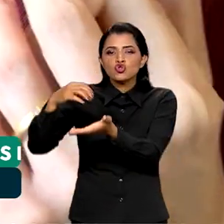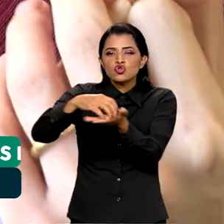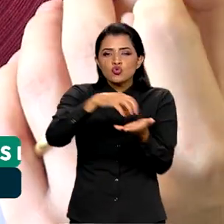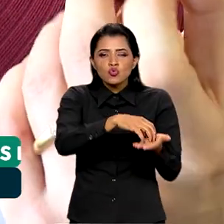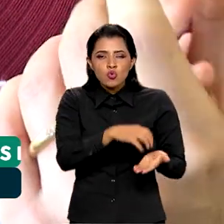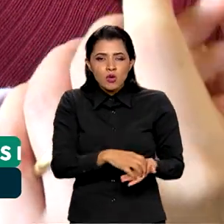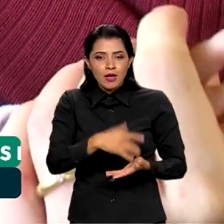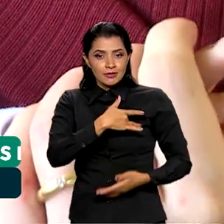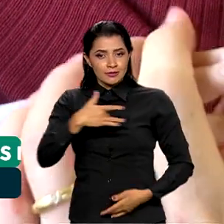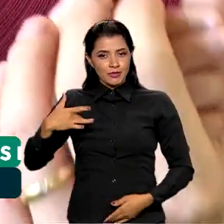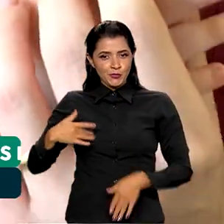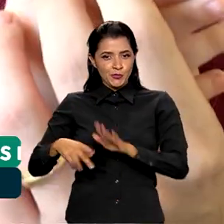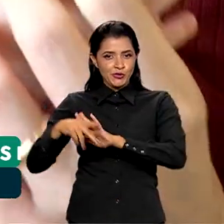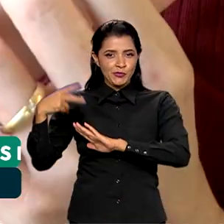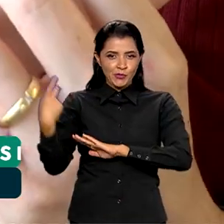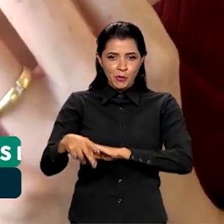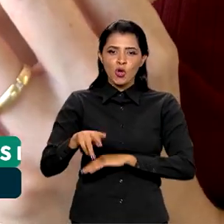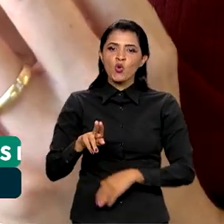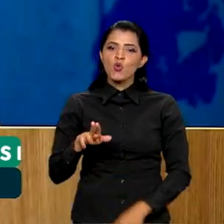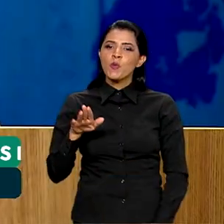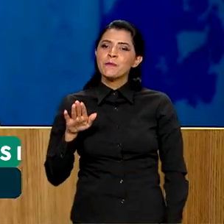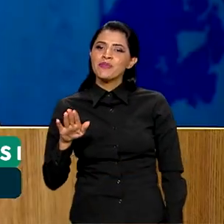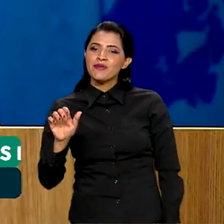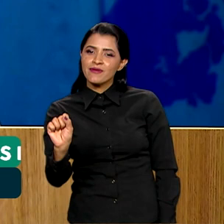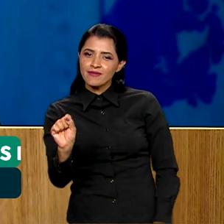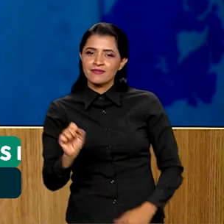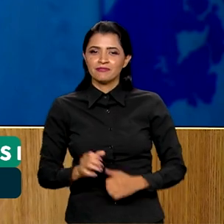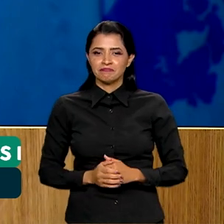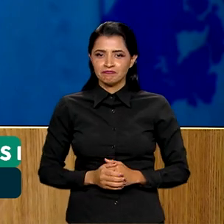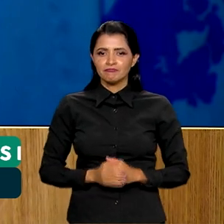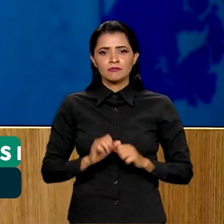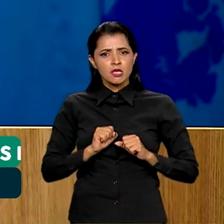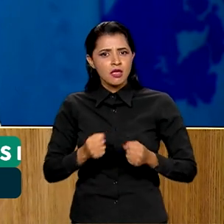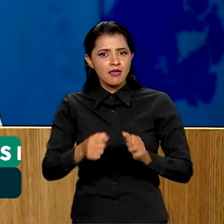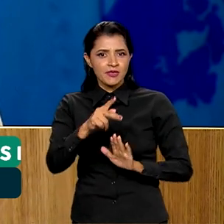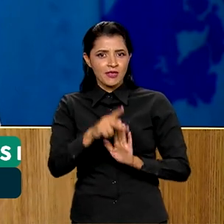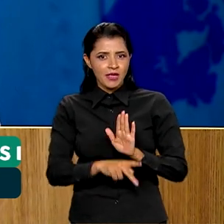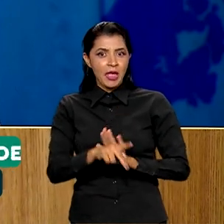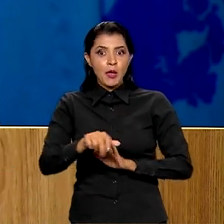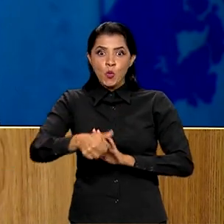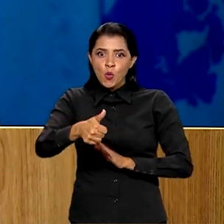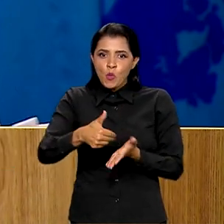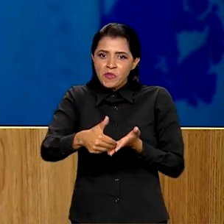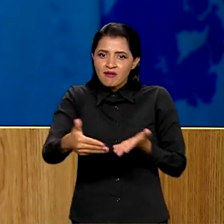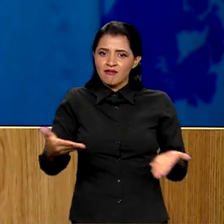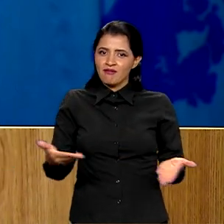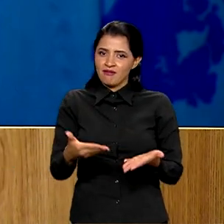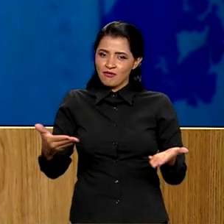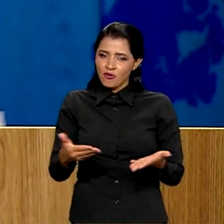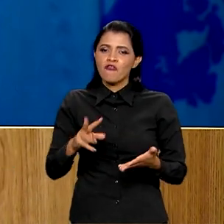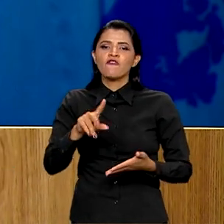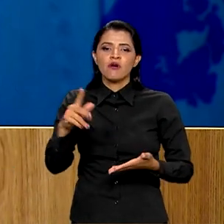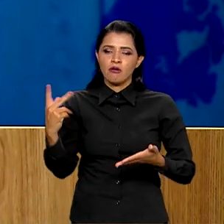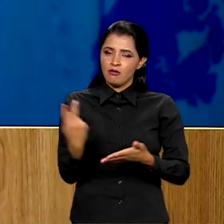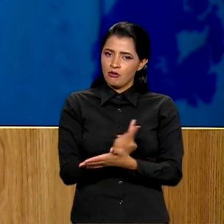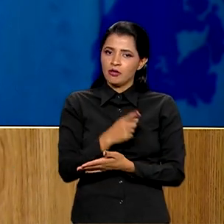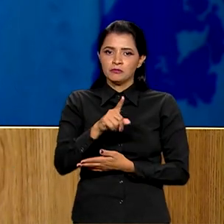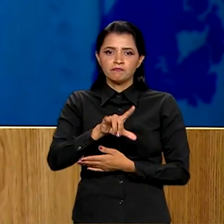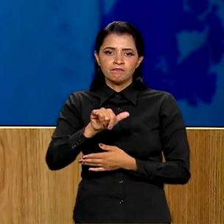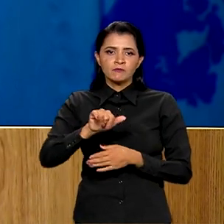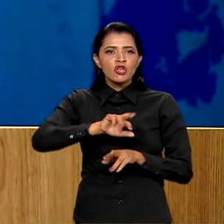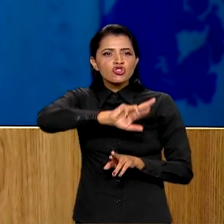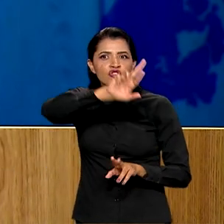básicas de saúde, as UBSs. Essa iniciativa piloto que vai ocorrer em